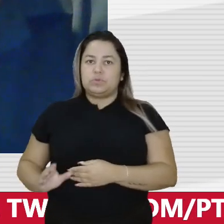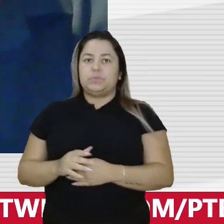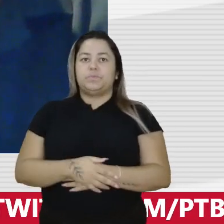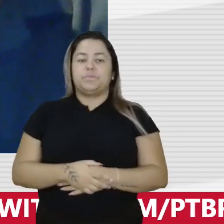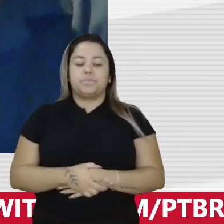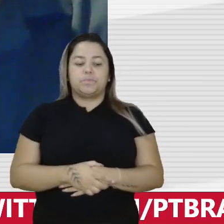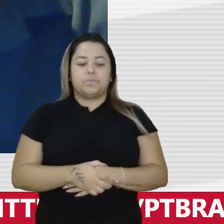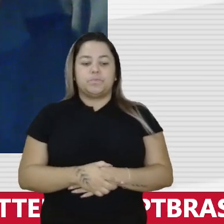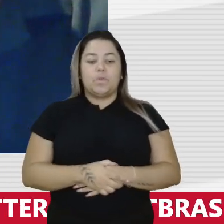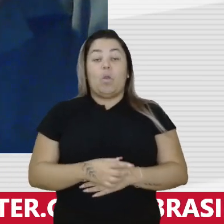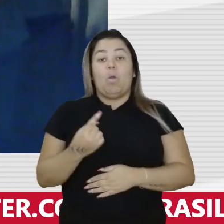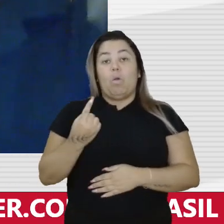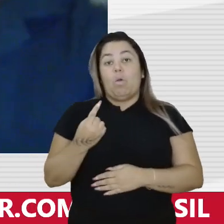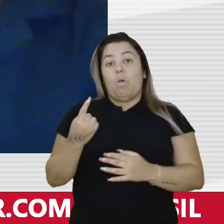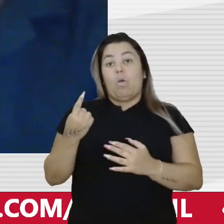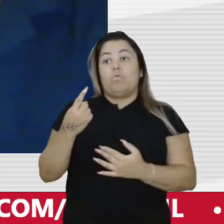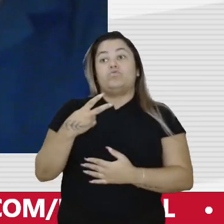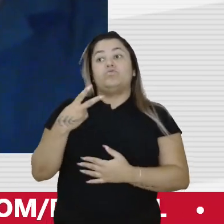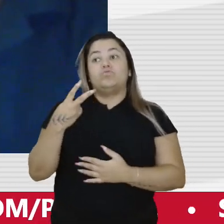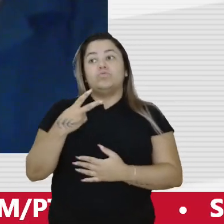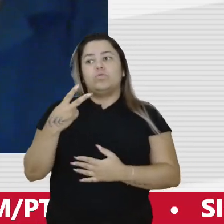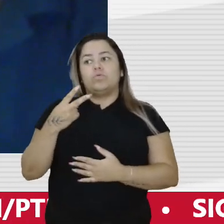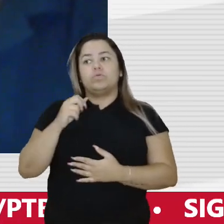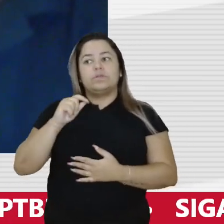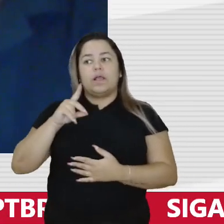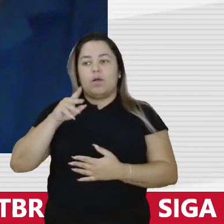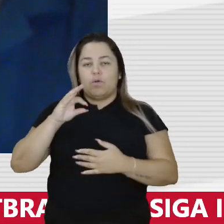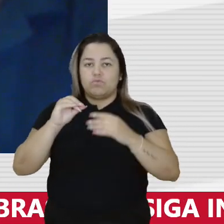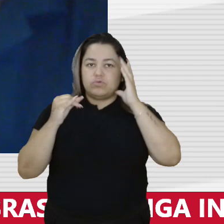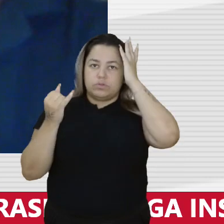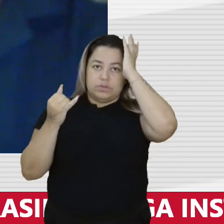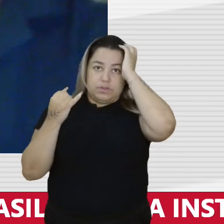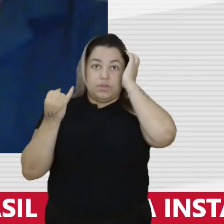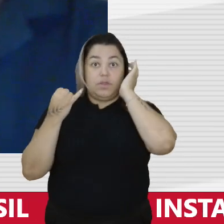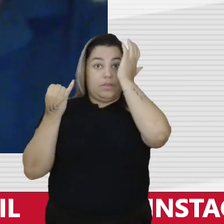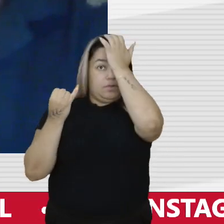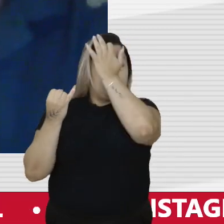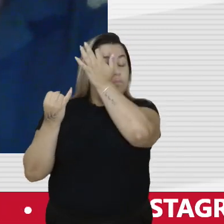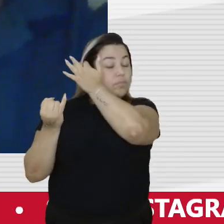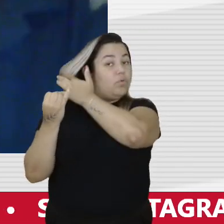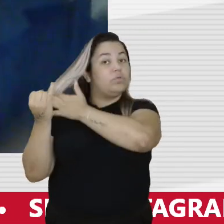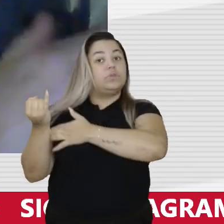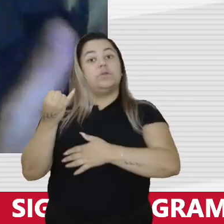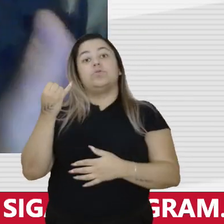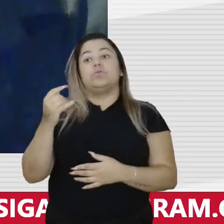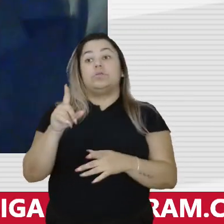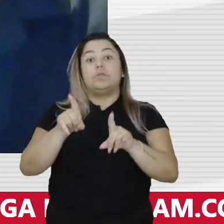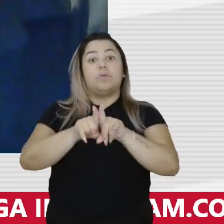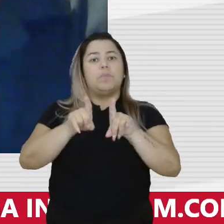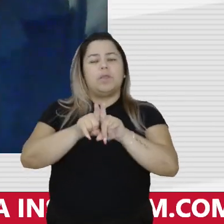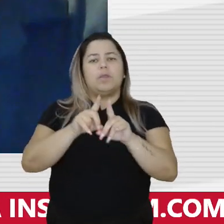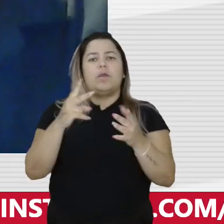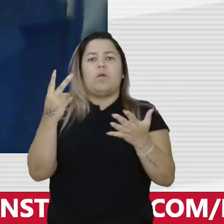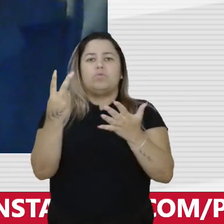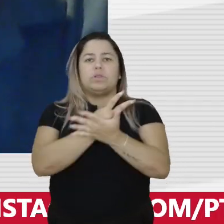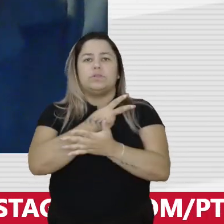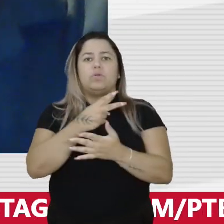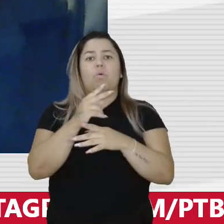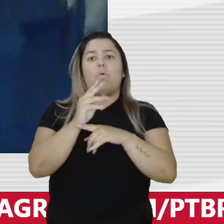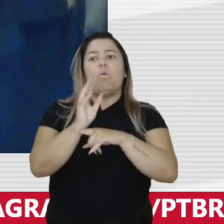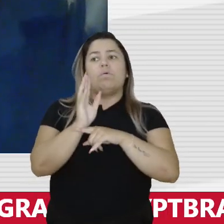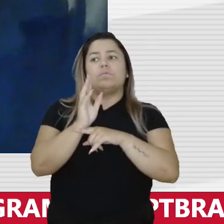dos áudios mais importantes, constantes nesse arquivo, e que gerou, inclusive, um filme,